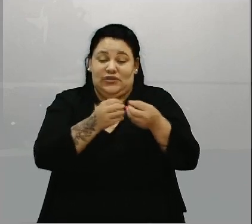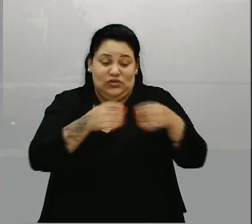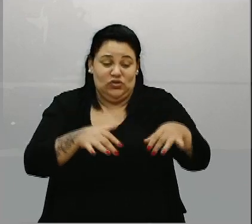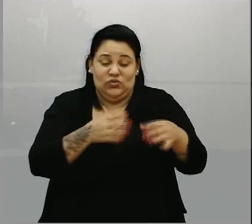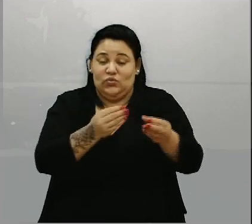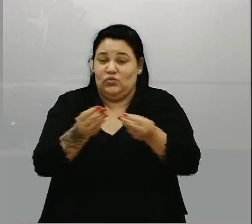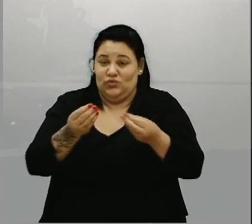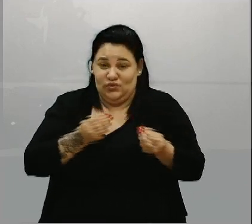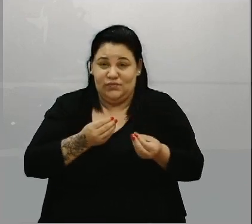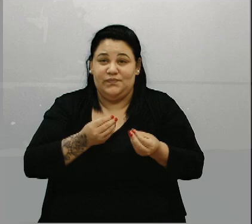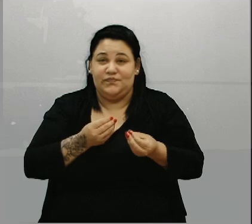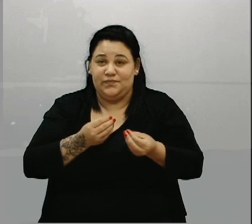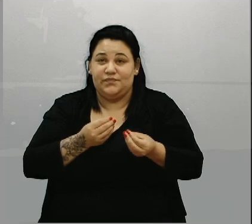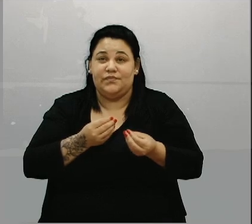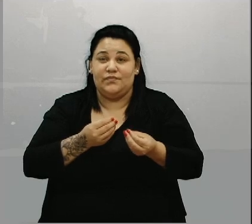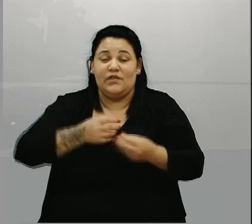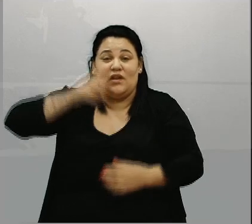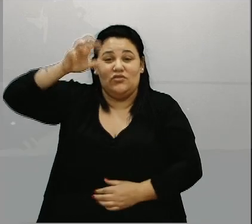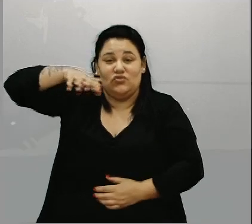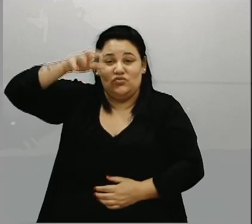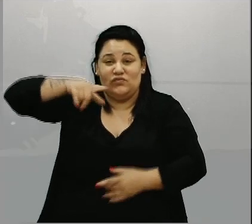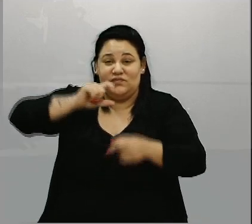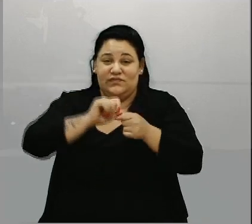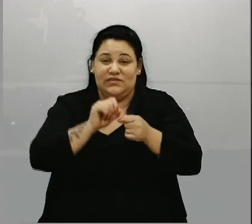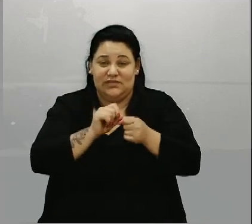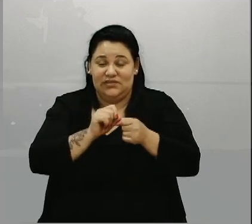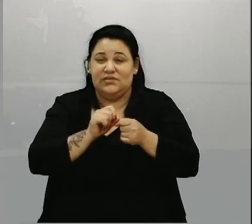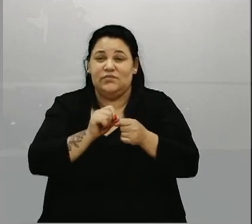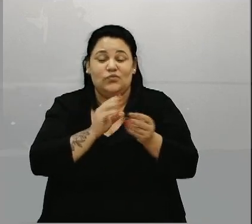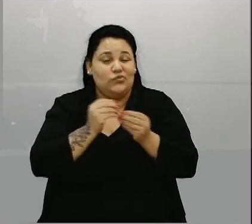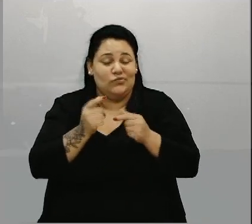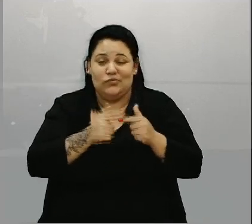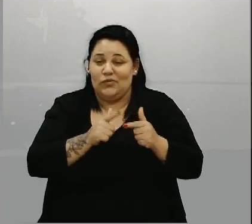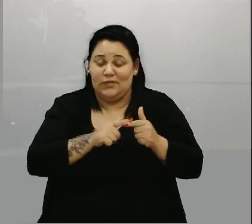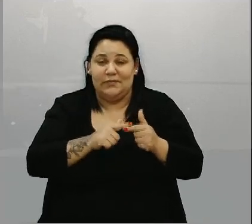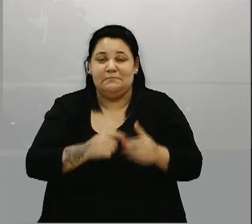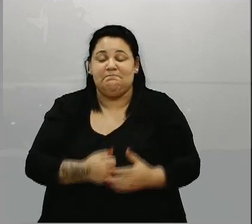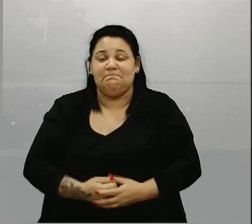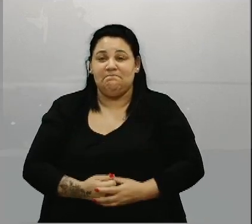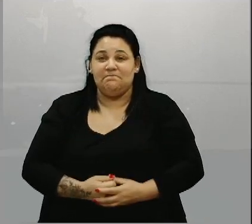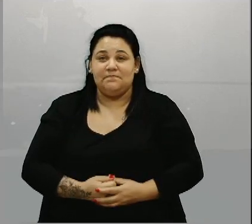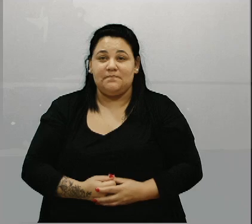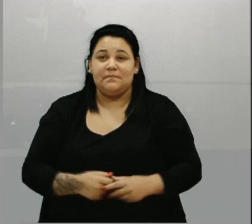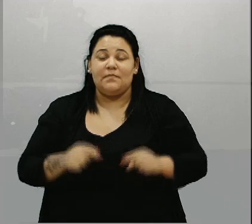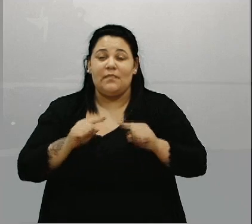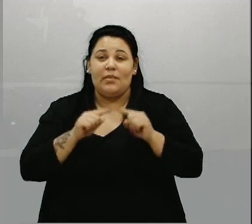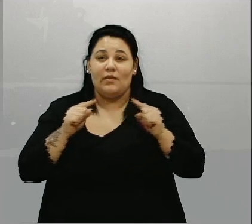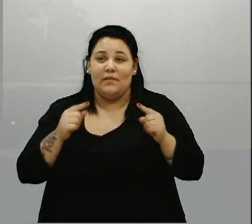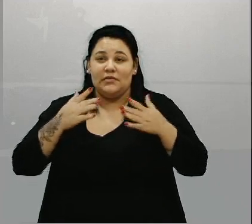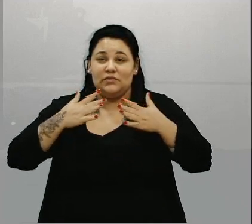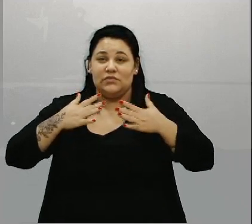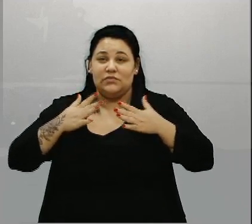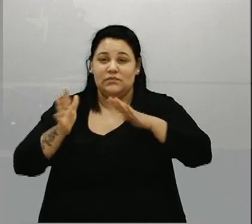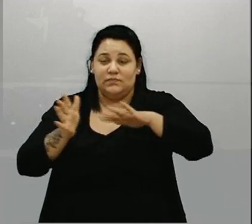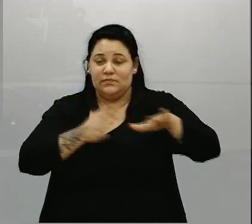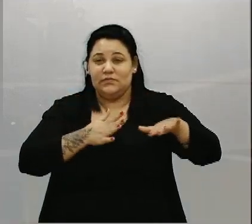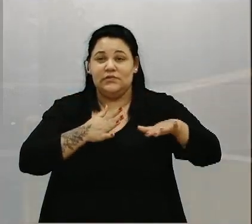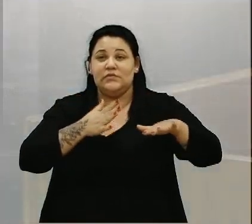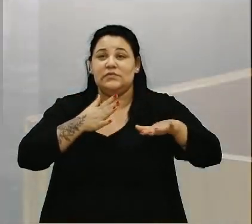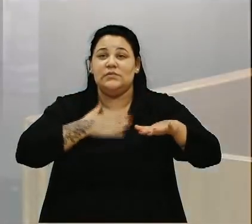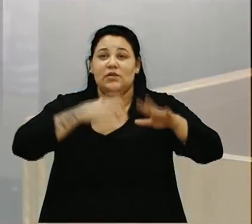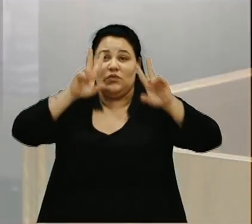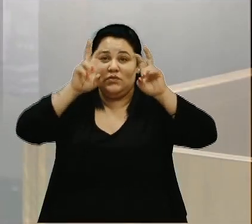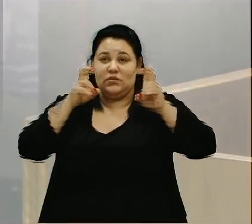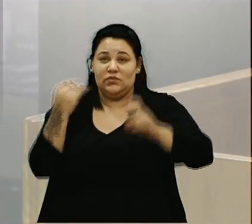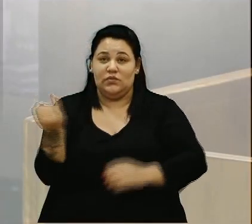chuva fez ali naquele rio. Mas, meu assunto bem importante, a gente